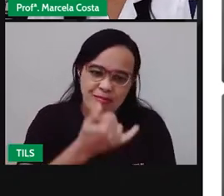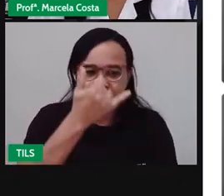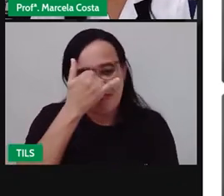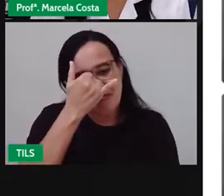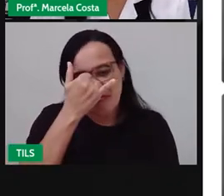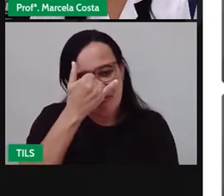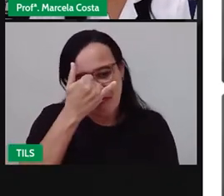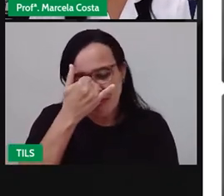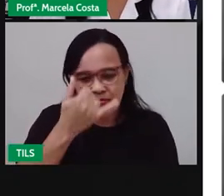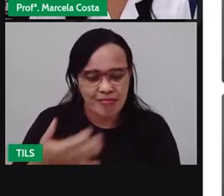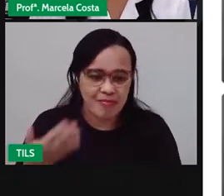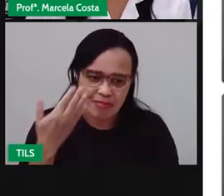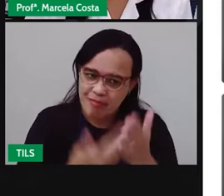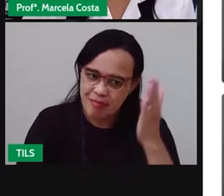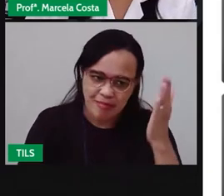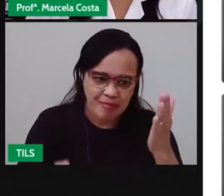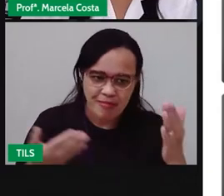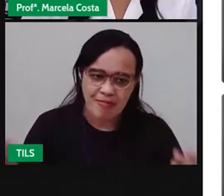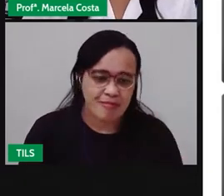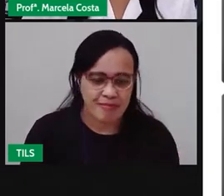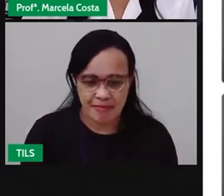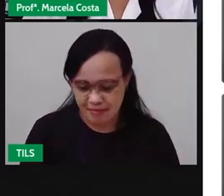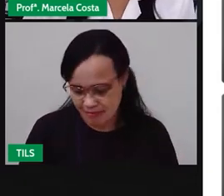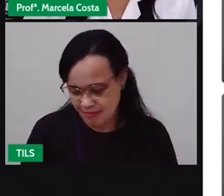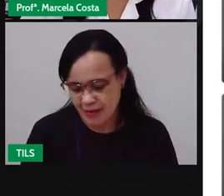Não acertei. Tá.